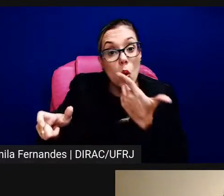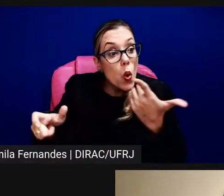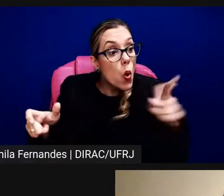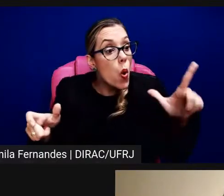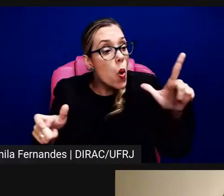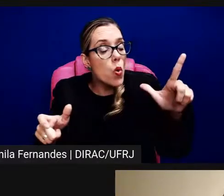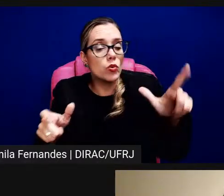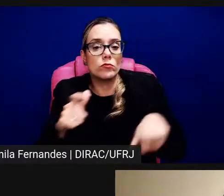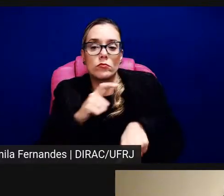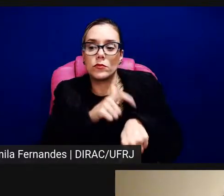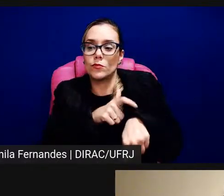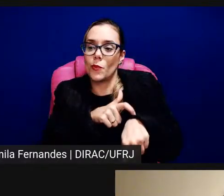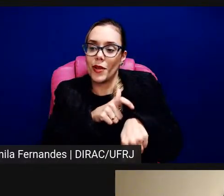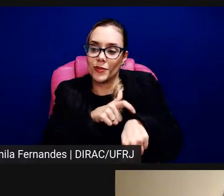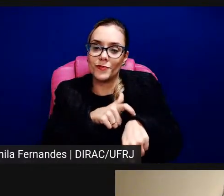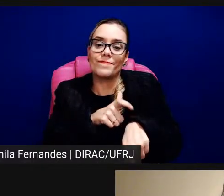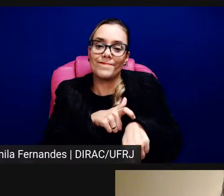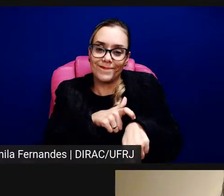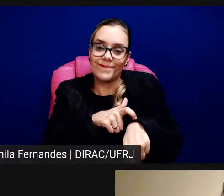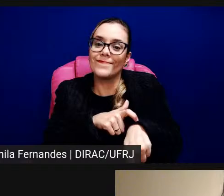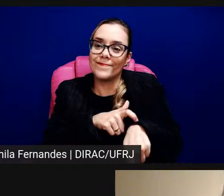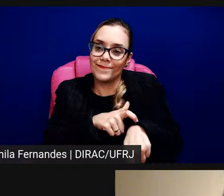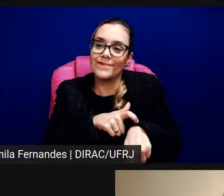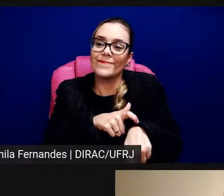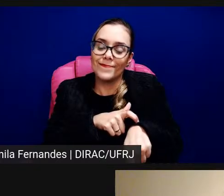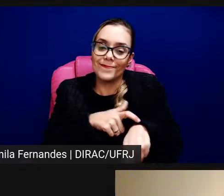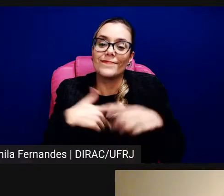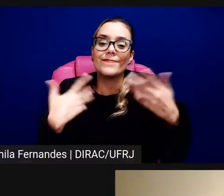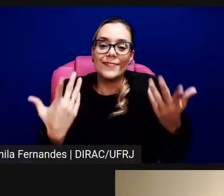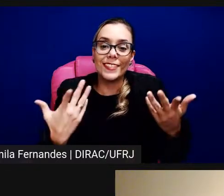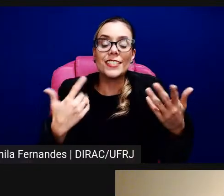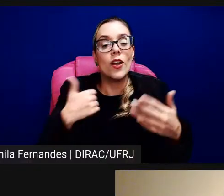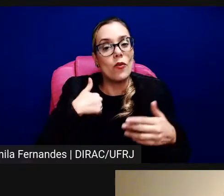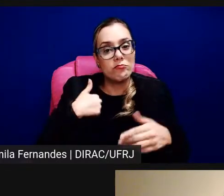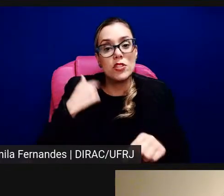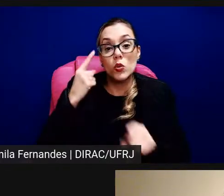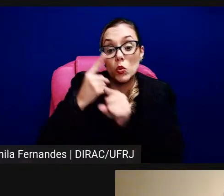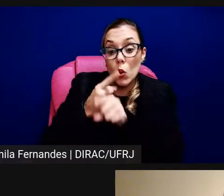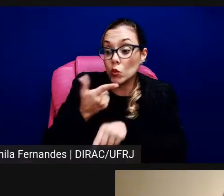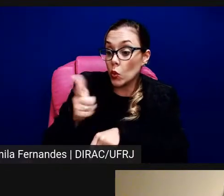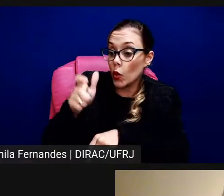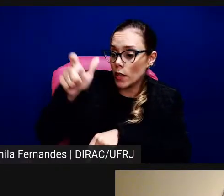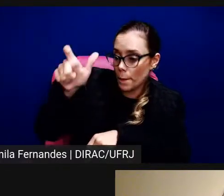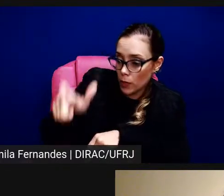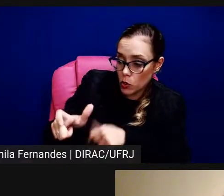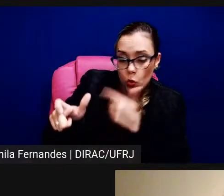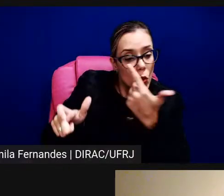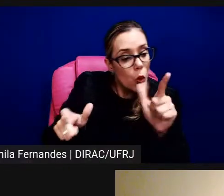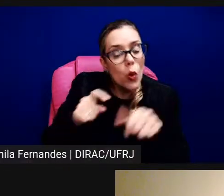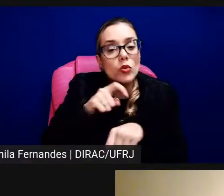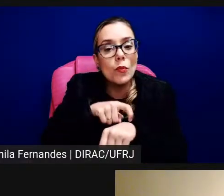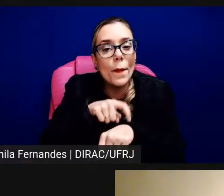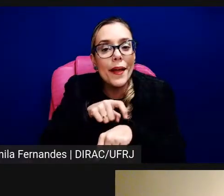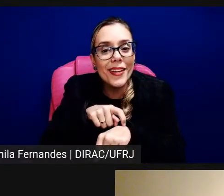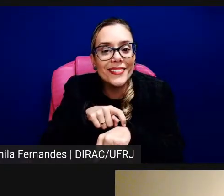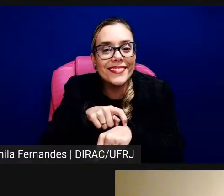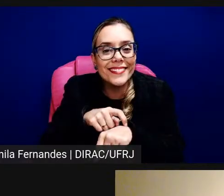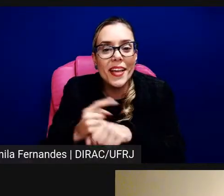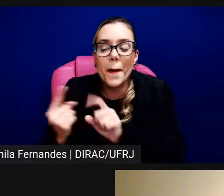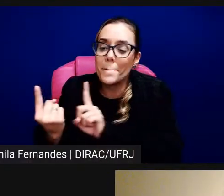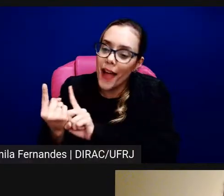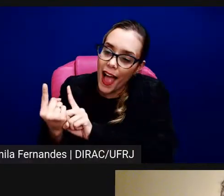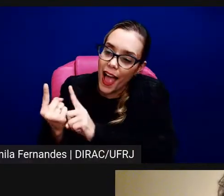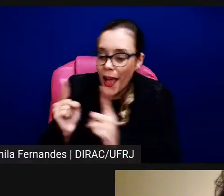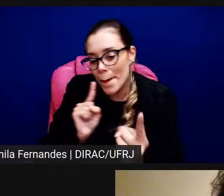Você, como artista, encontra outra pessoa em outro momento e por aí vai. Sim, isso